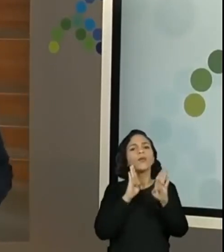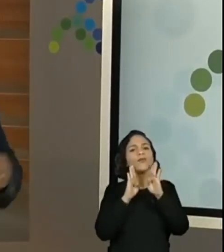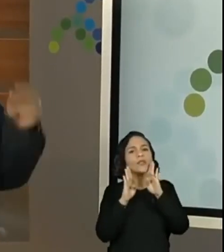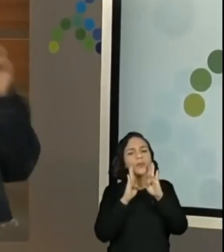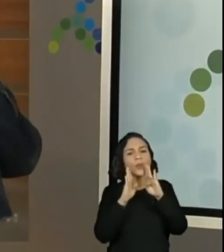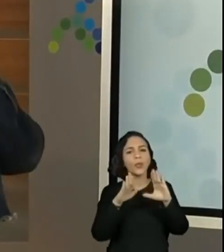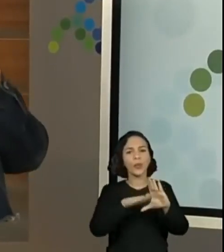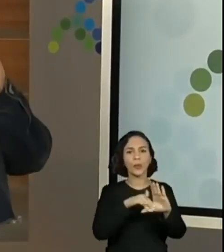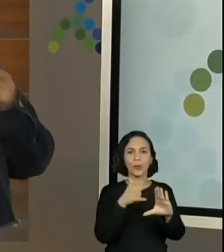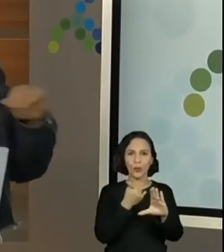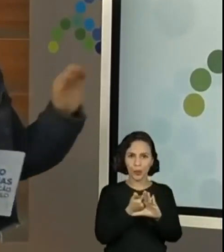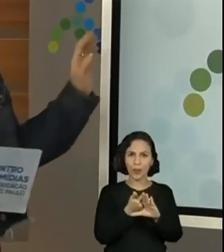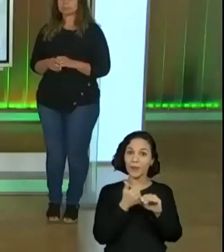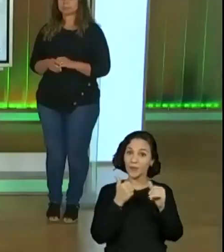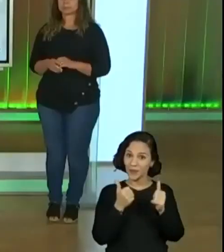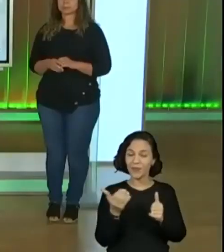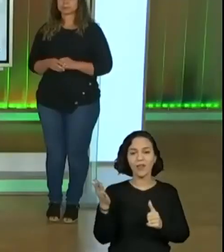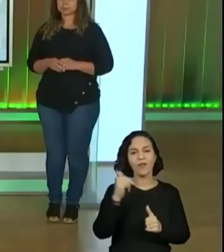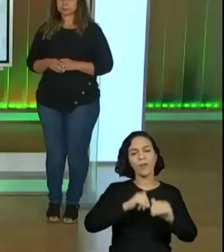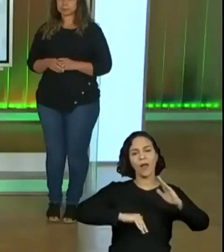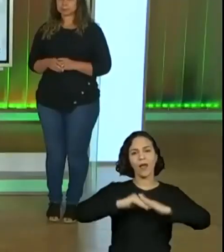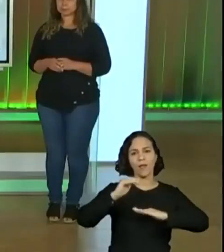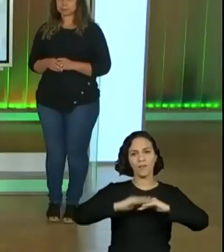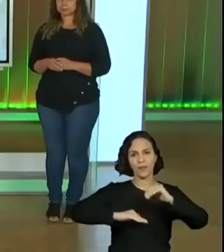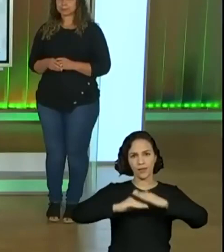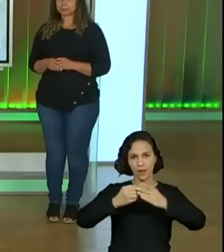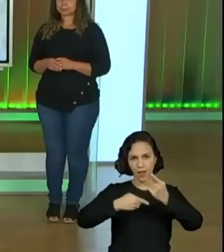a habilidade da aula 3, tá bom?